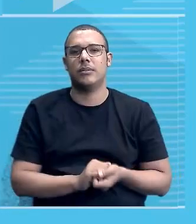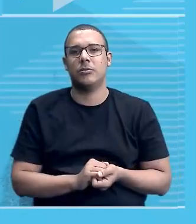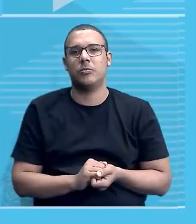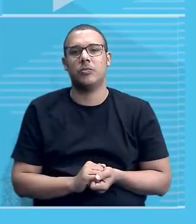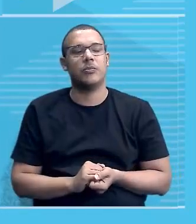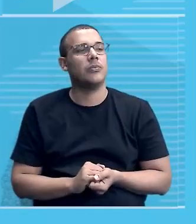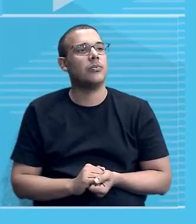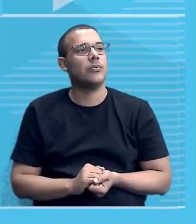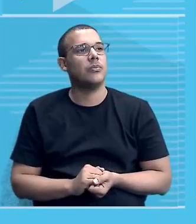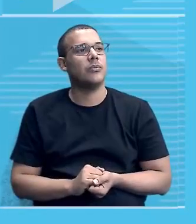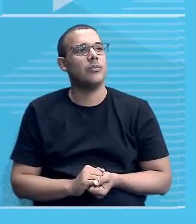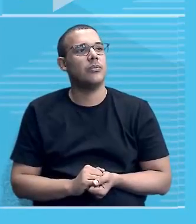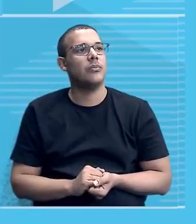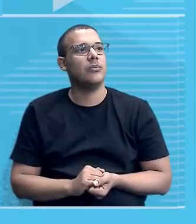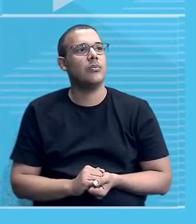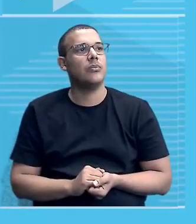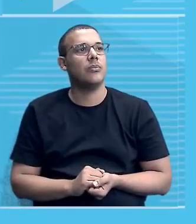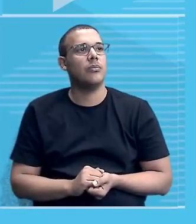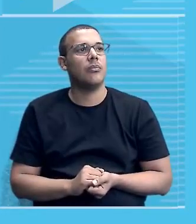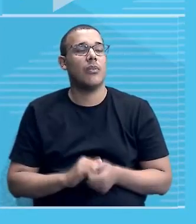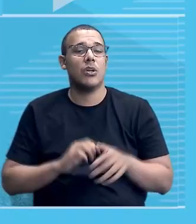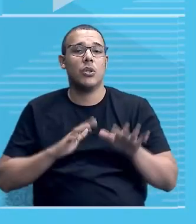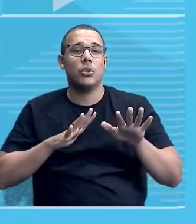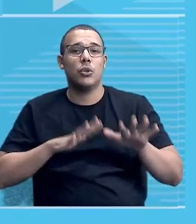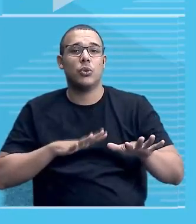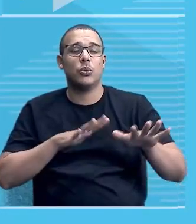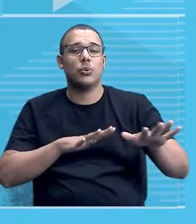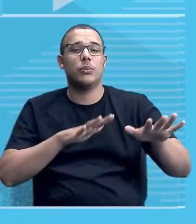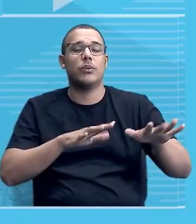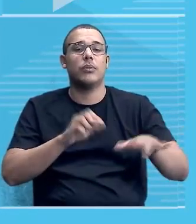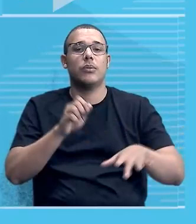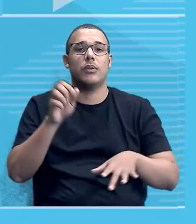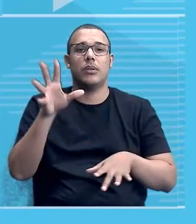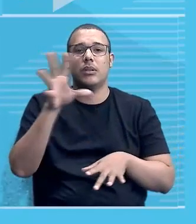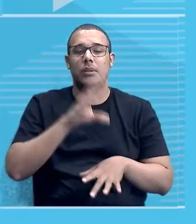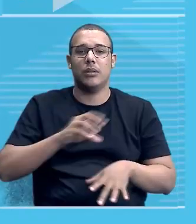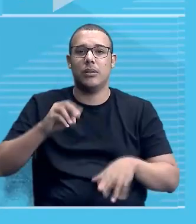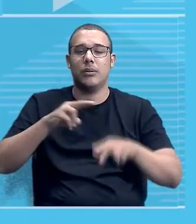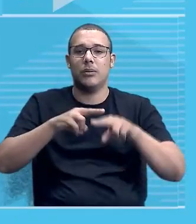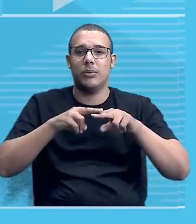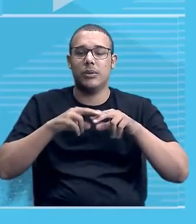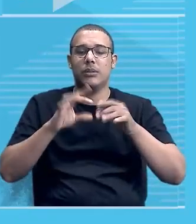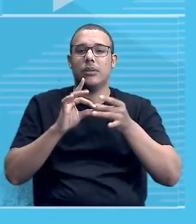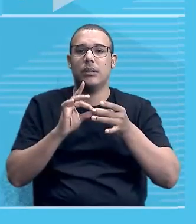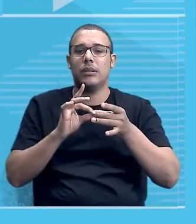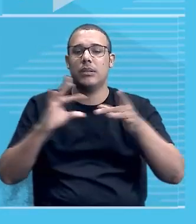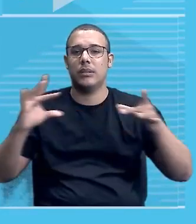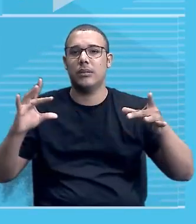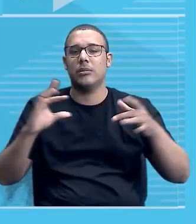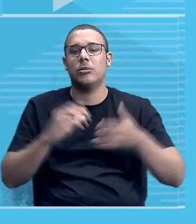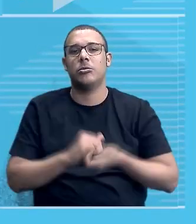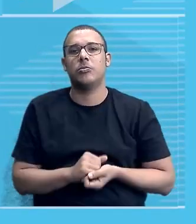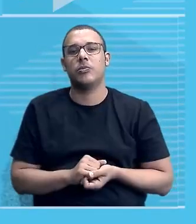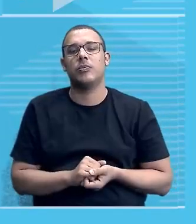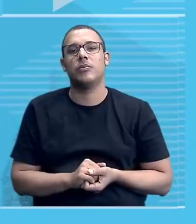intensificaram os movimentos africanos pela libertação, ou seja,